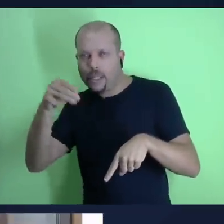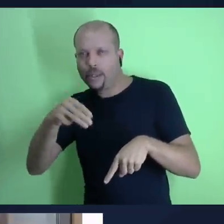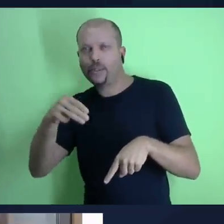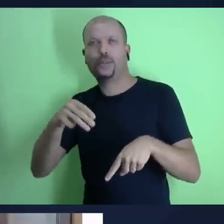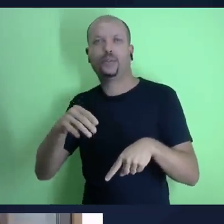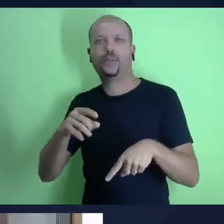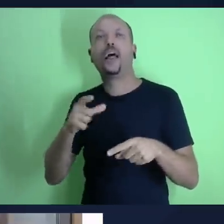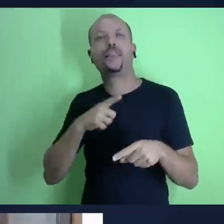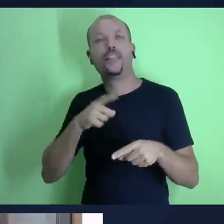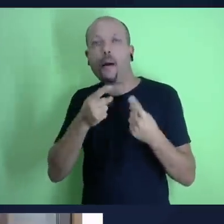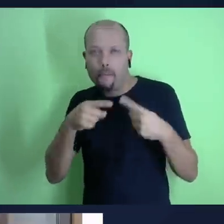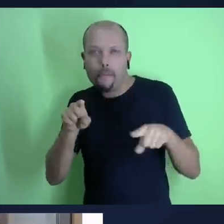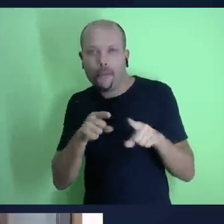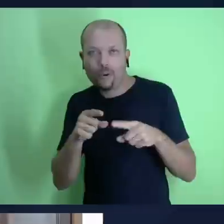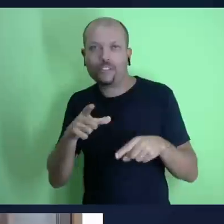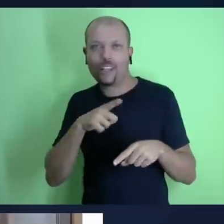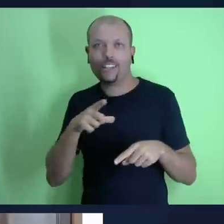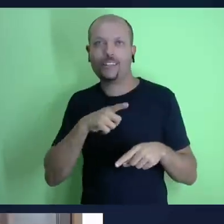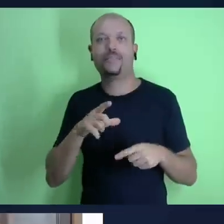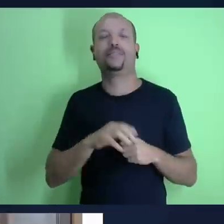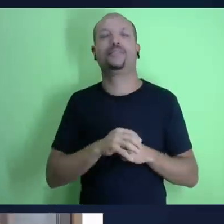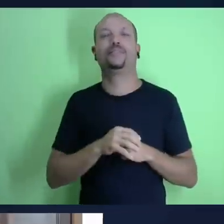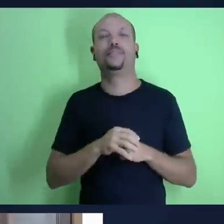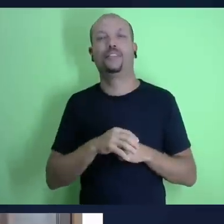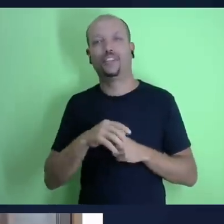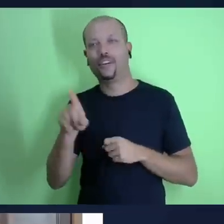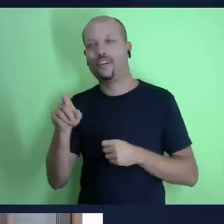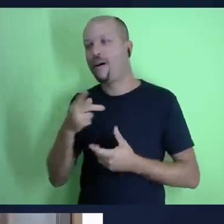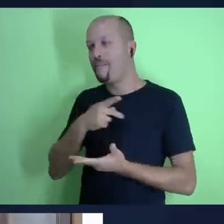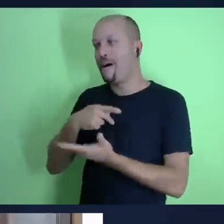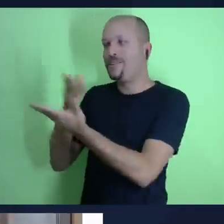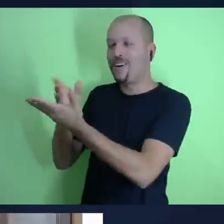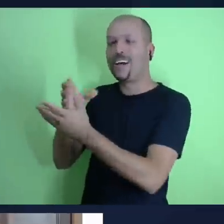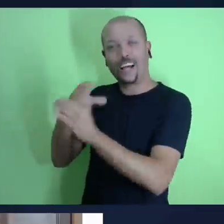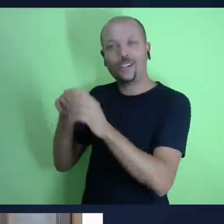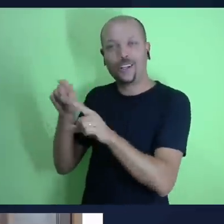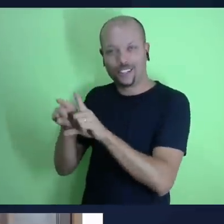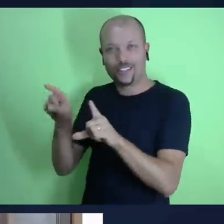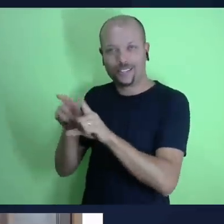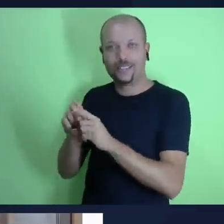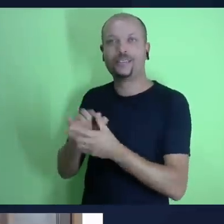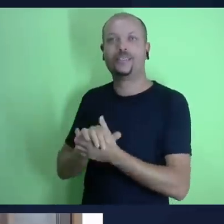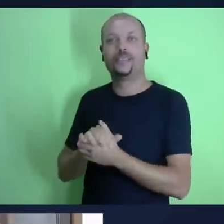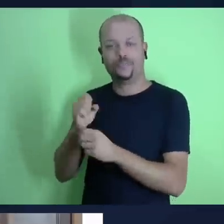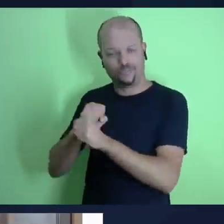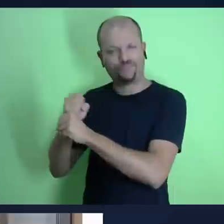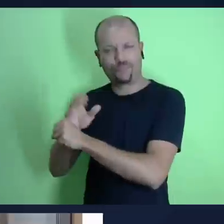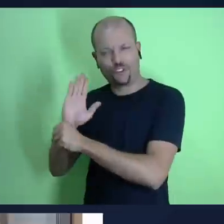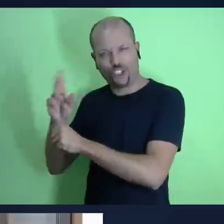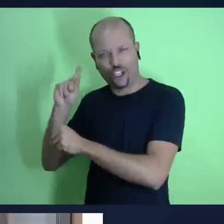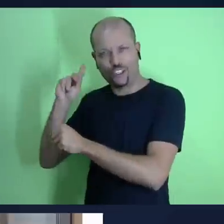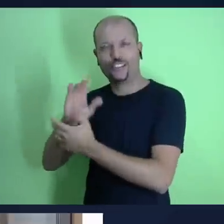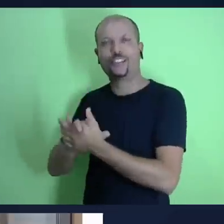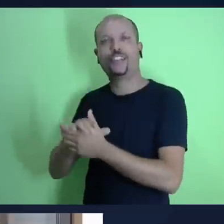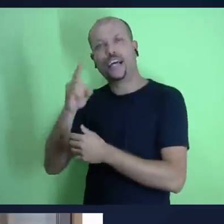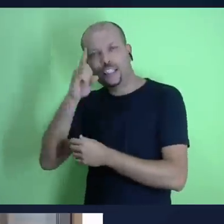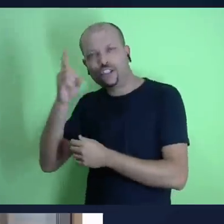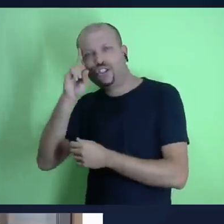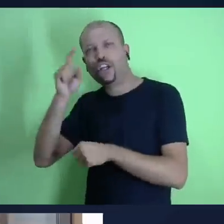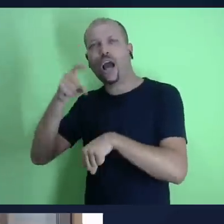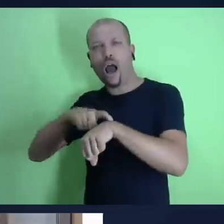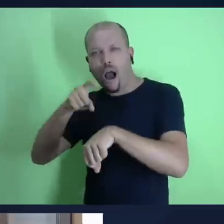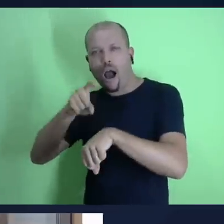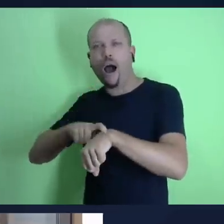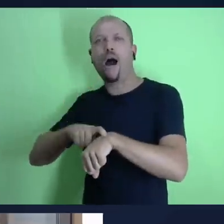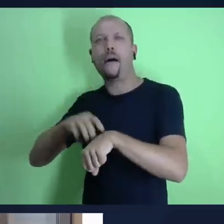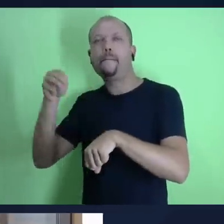está conosco também deus espera que você seja fiel em relação aos dons e talentos que ele te deu não